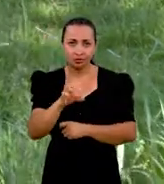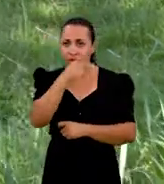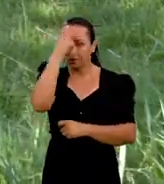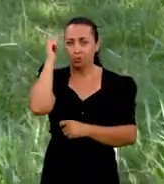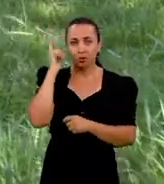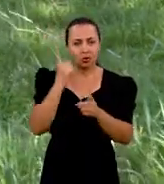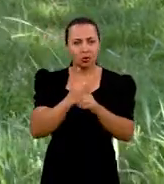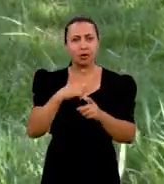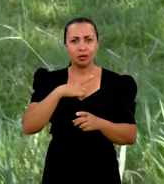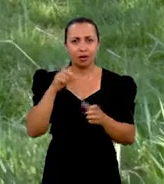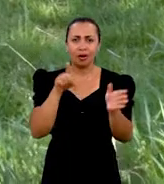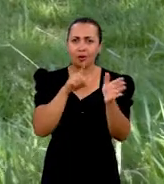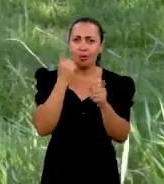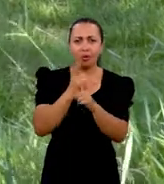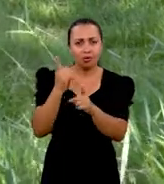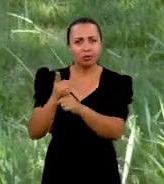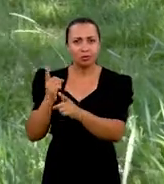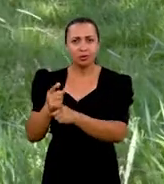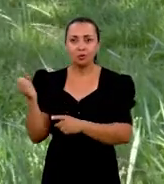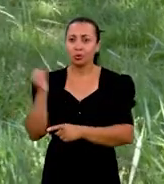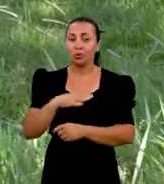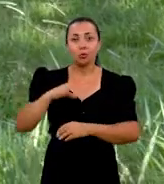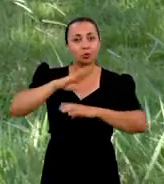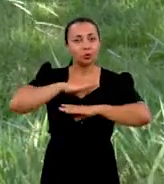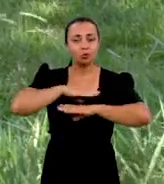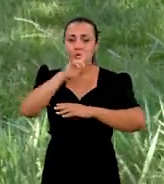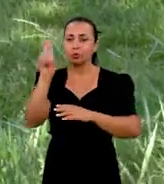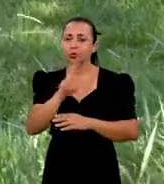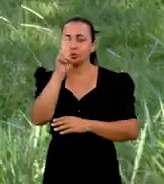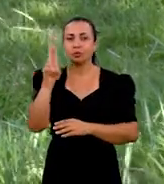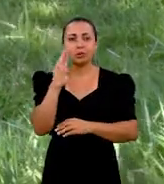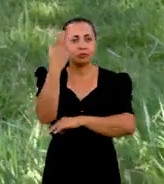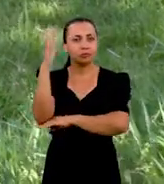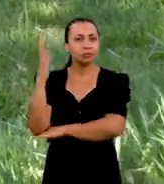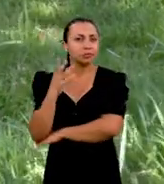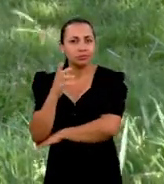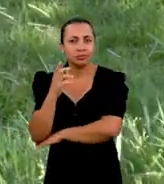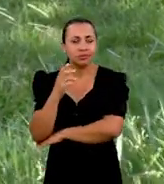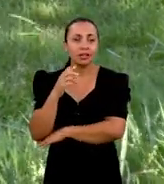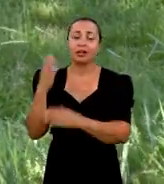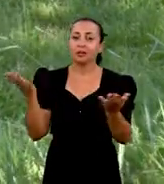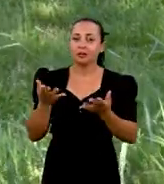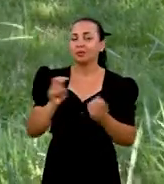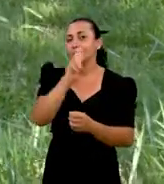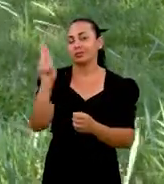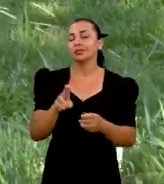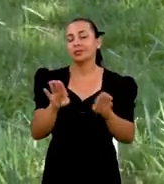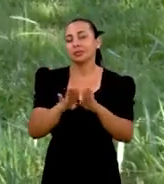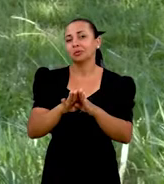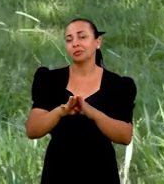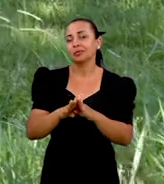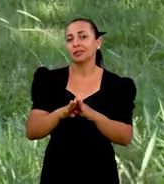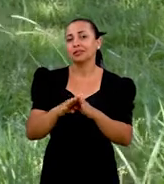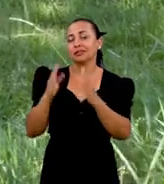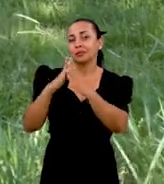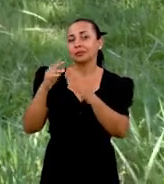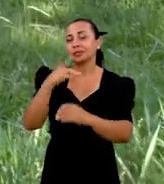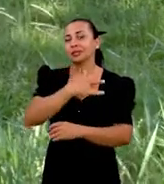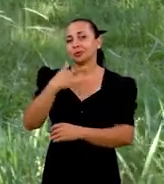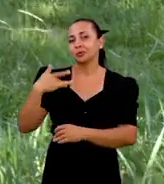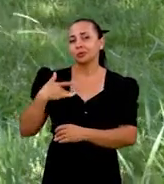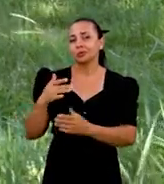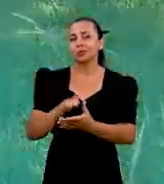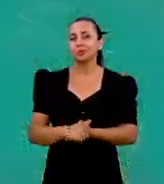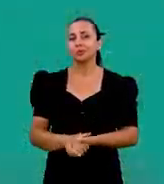As pesquisadoras têm encontrado novas formas de uso para as tradicionais ervas. Que agora são utilizadas, inclusive, nos postos de